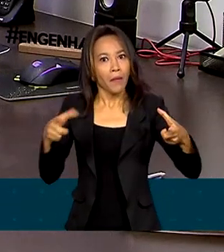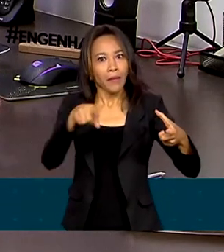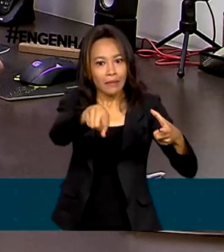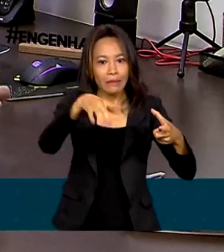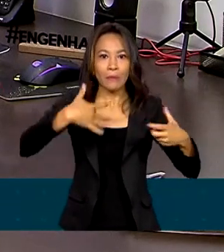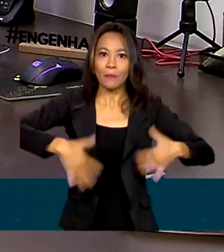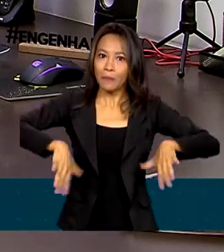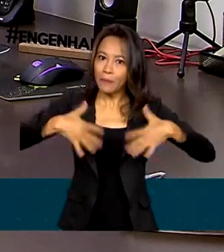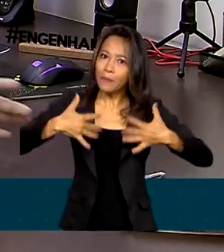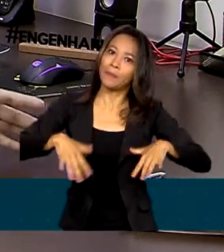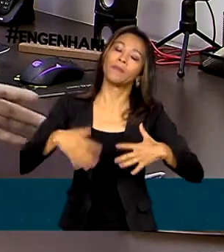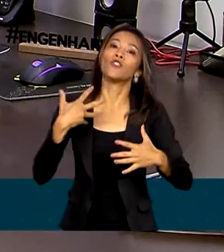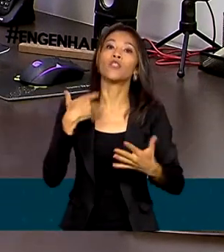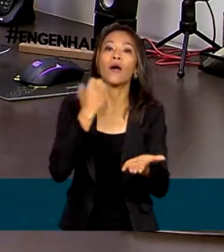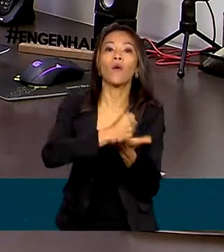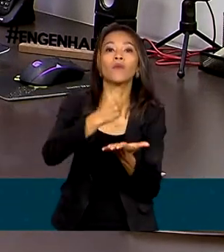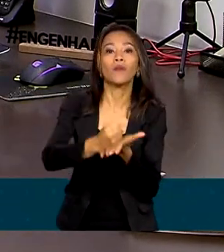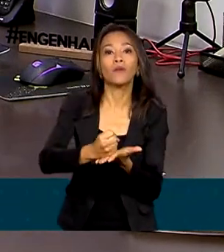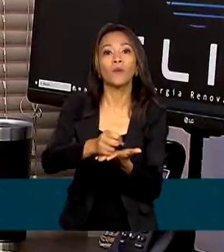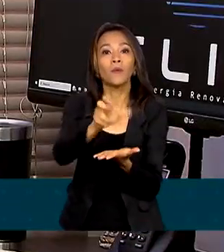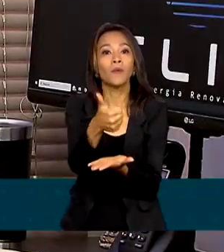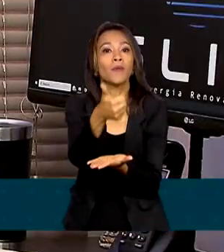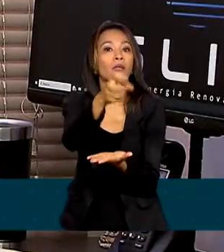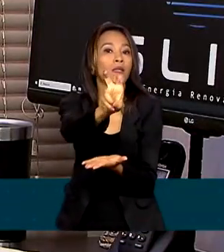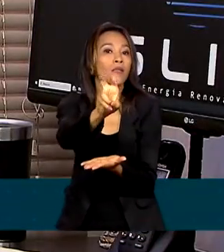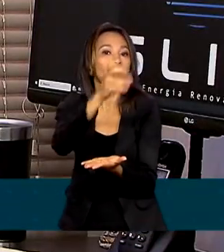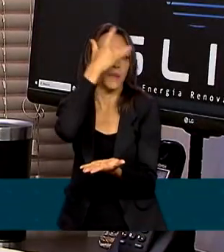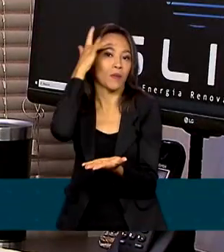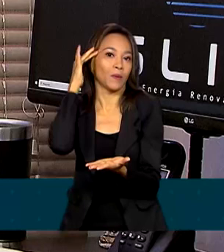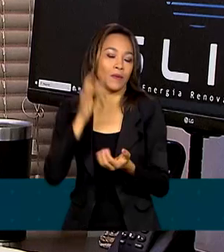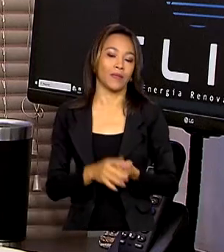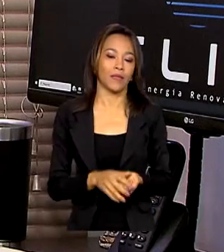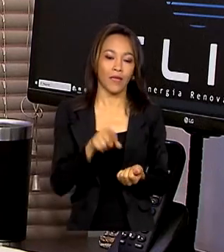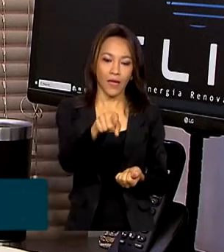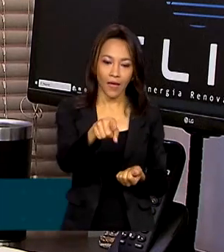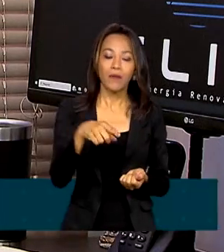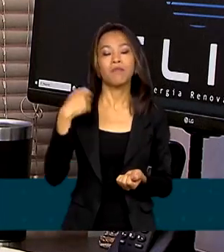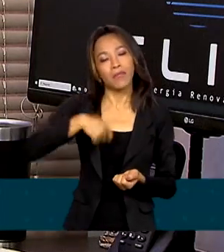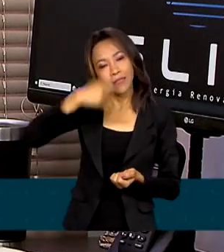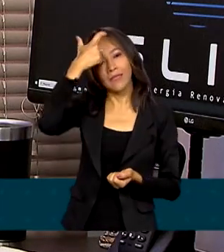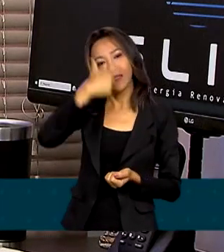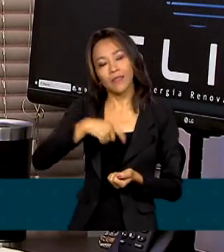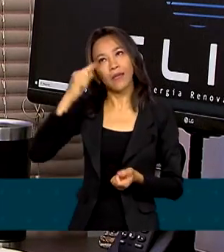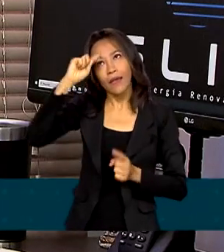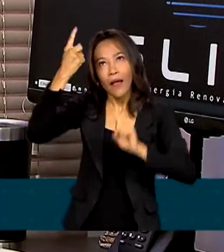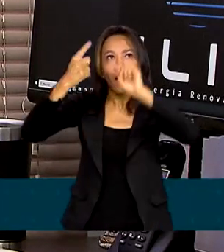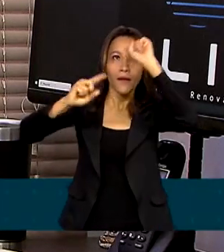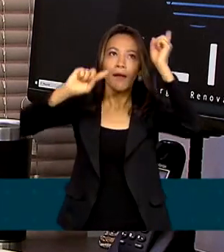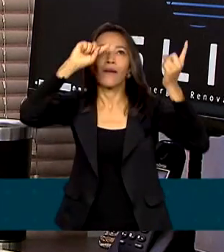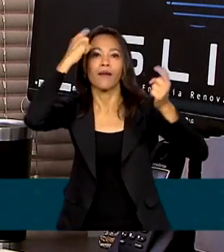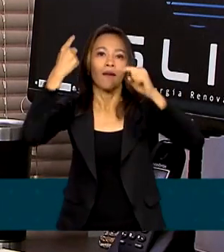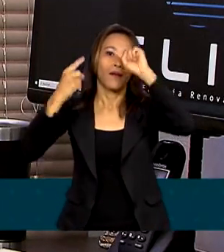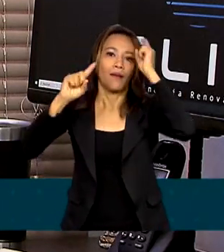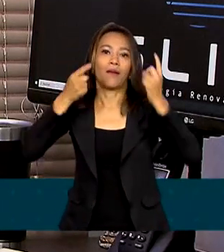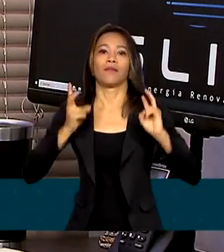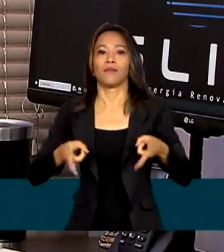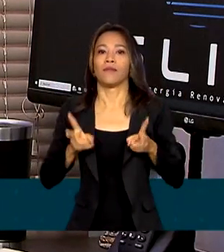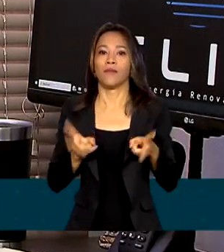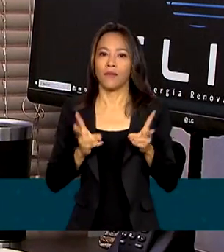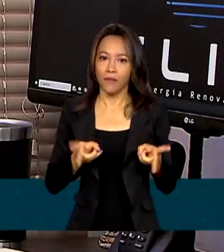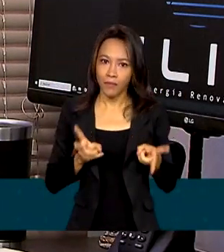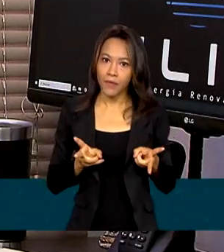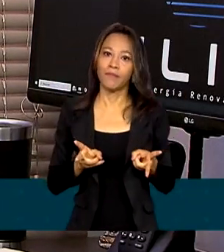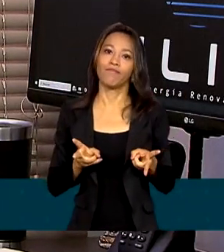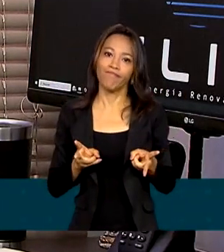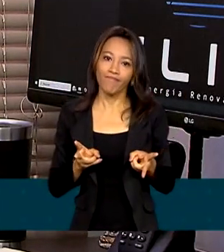demandas, já emprega 15 pessoas. O brasileiro, querendo ou tem que estar se reventando a todo momento, né? E eu acho que foi